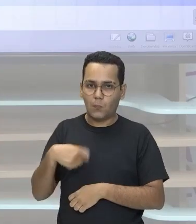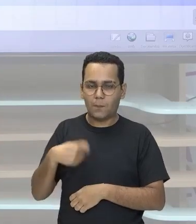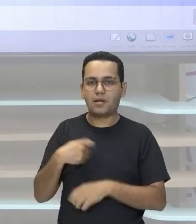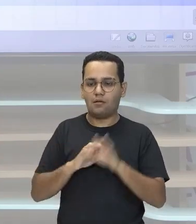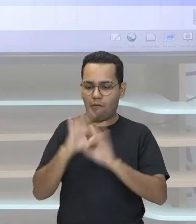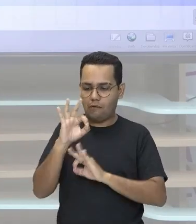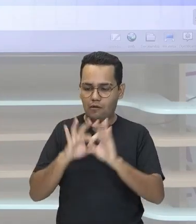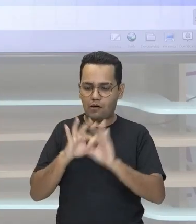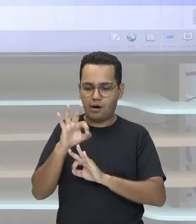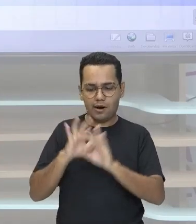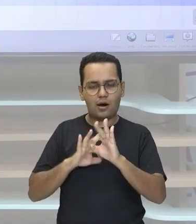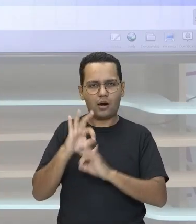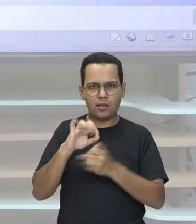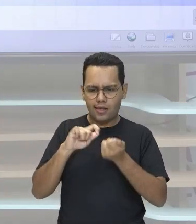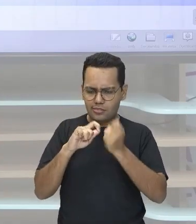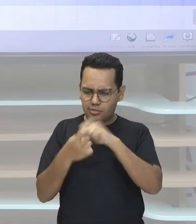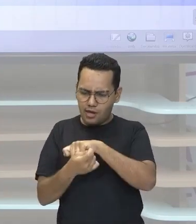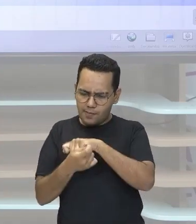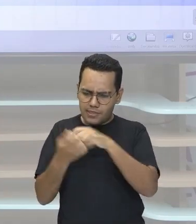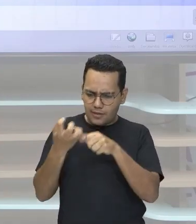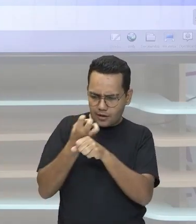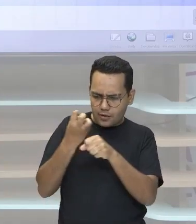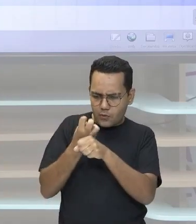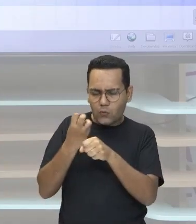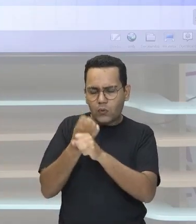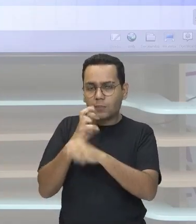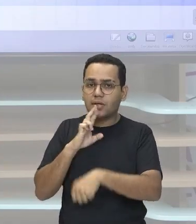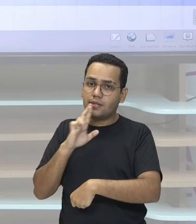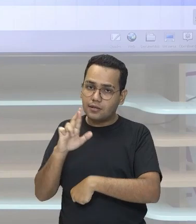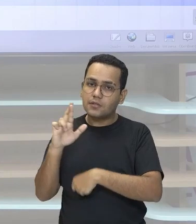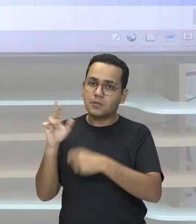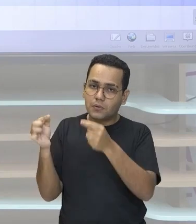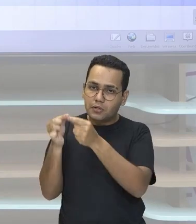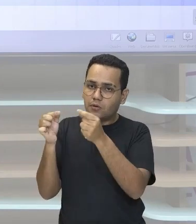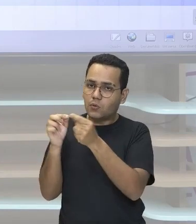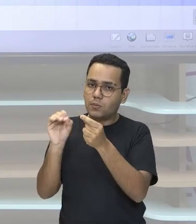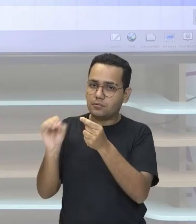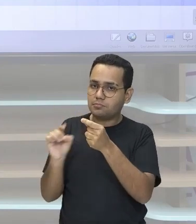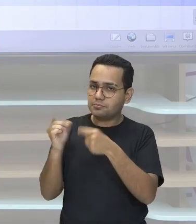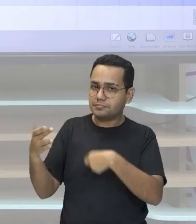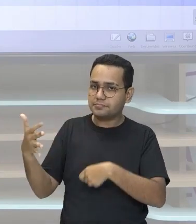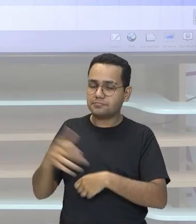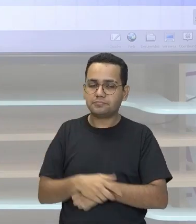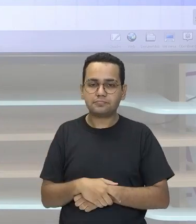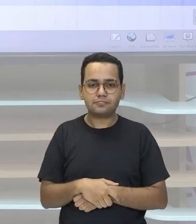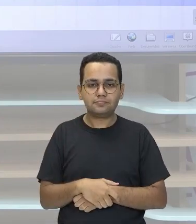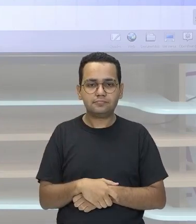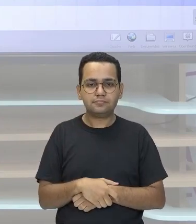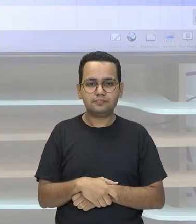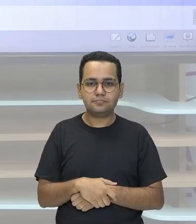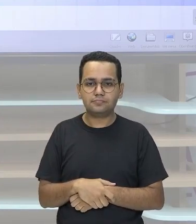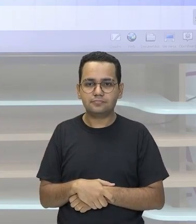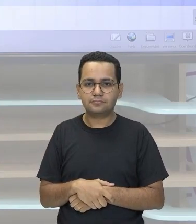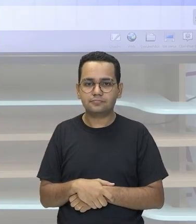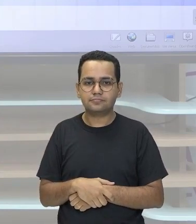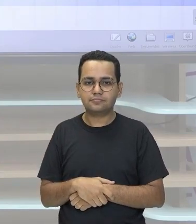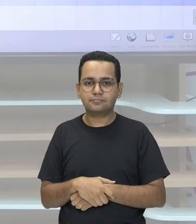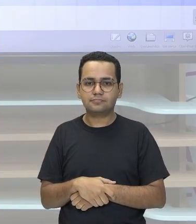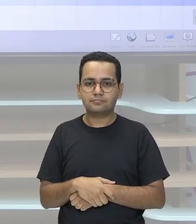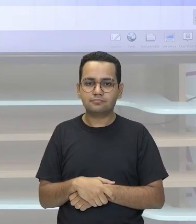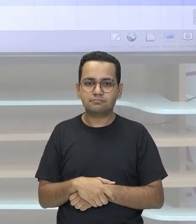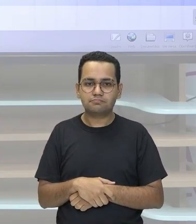Então como eu havia Dito anteriormente Você vem fazendo As manipulações Primeiro Escolher